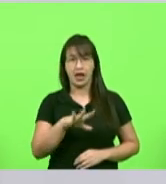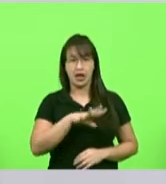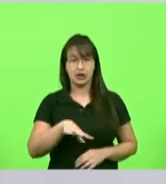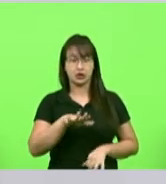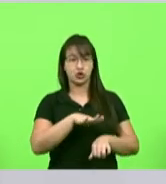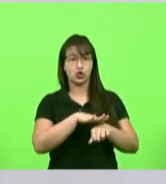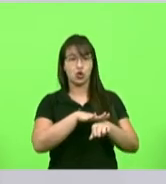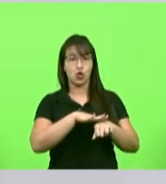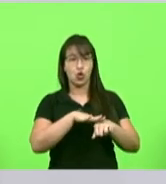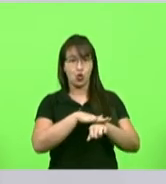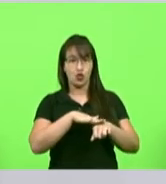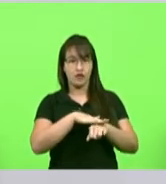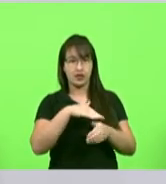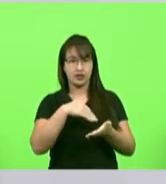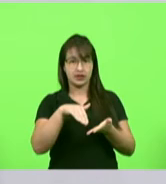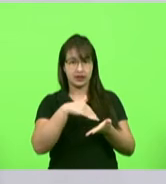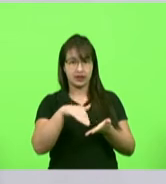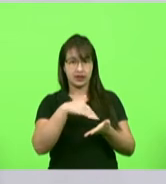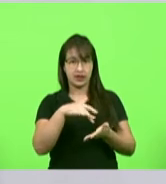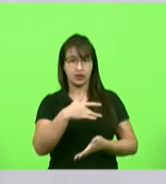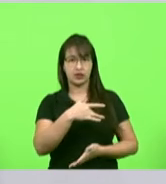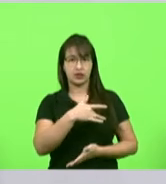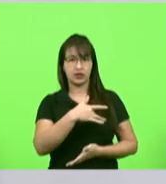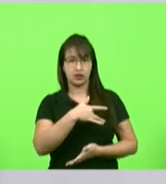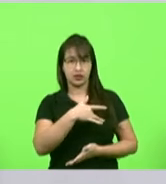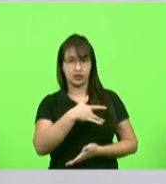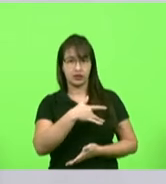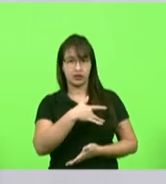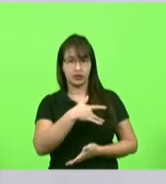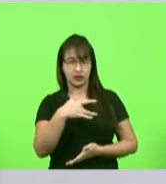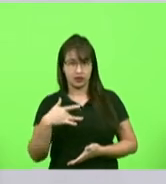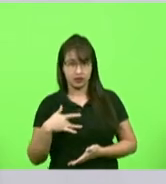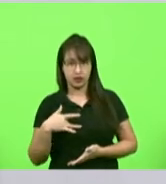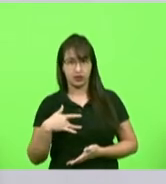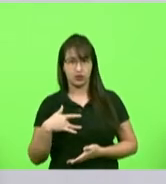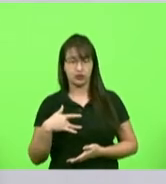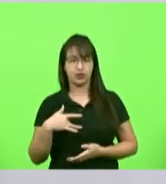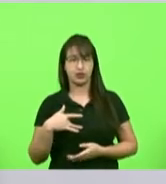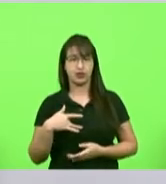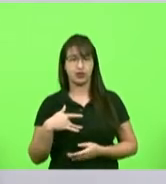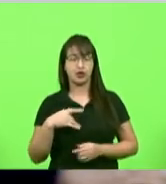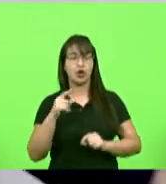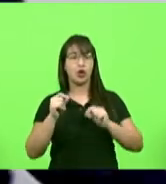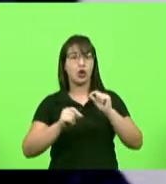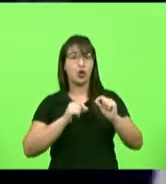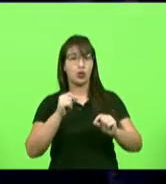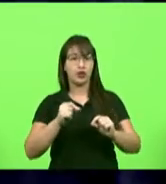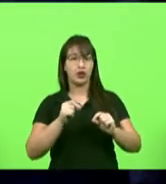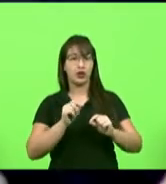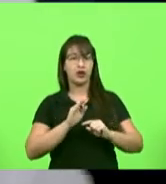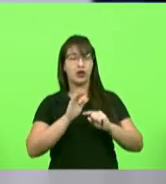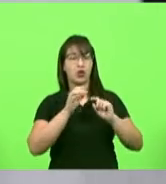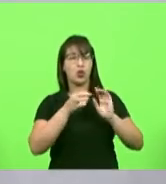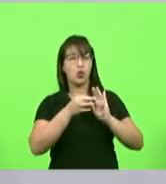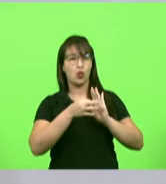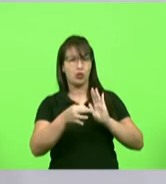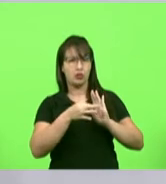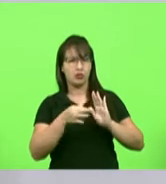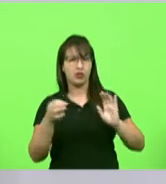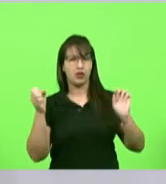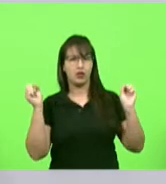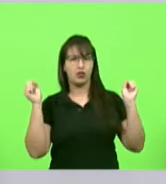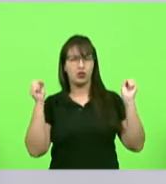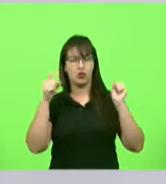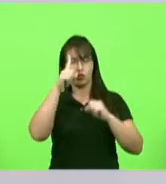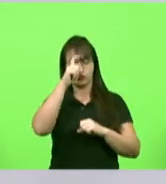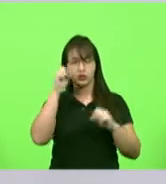da saúde André Mota habilitando o hospital regional de Chapecó para aplicar o espiraz nas demais crianças do